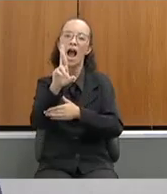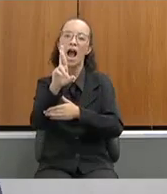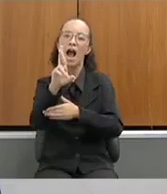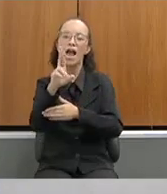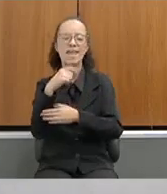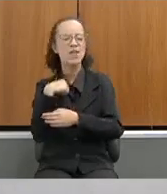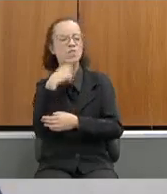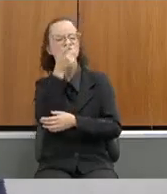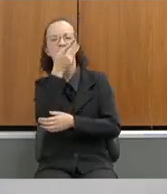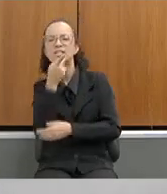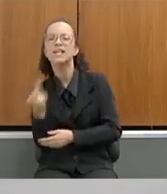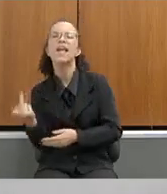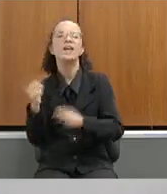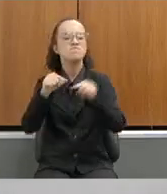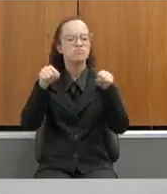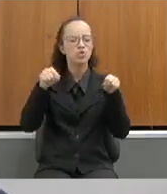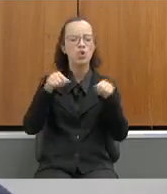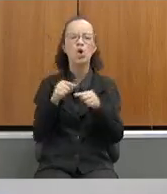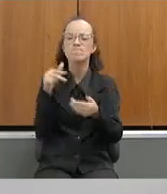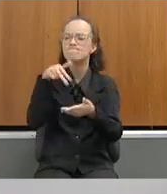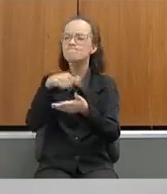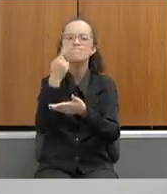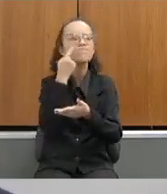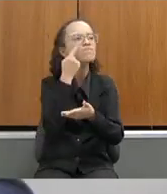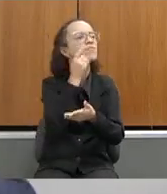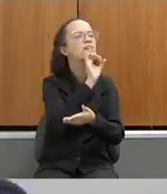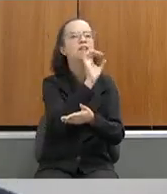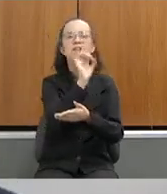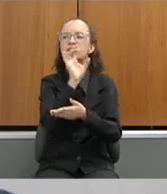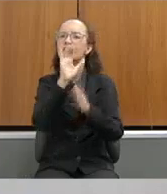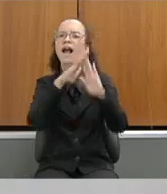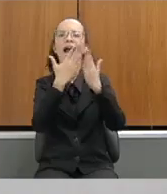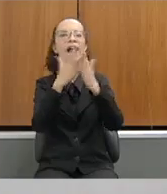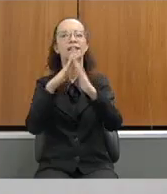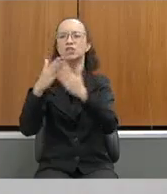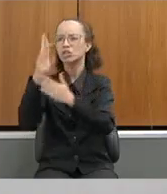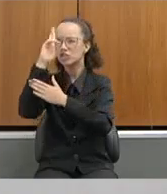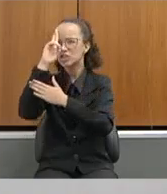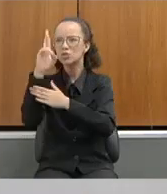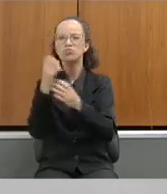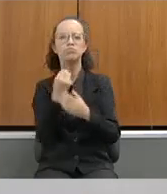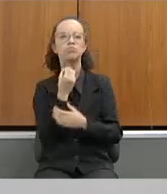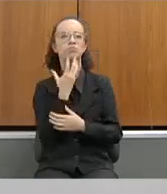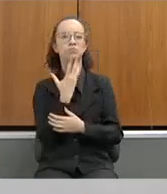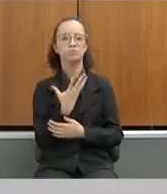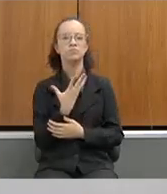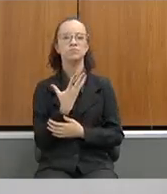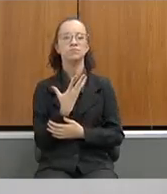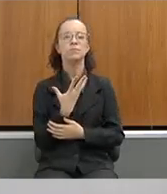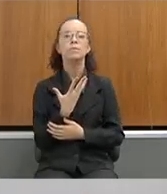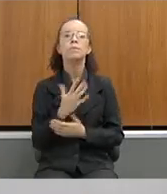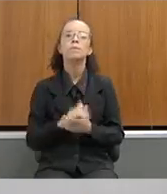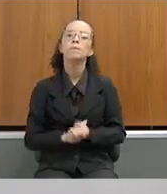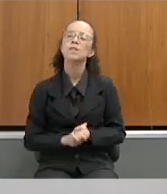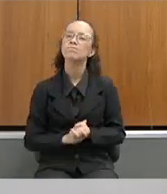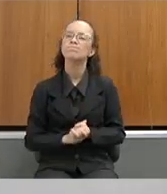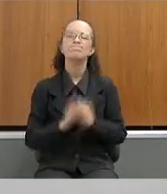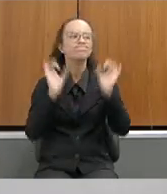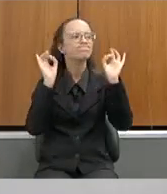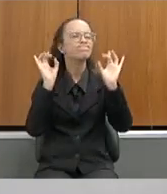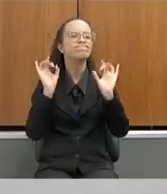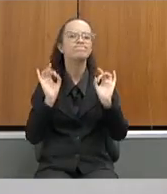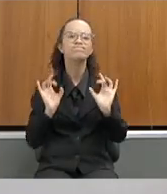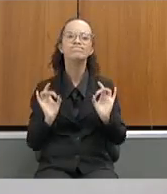as salas, os alunos saudáveis em cada escola, ela em sua direção. Isso, sem dúvida alguma, tem